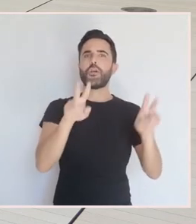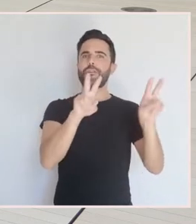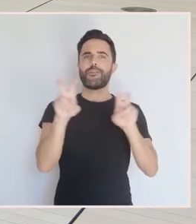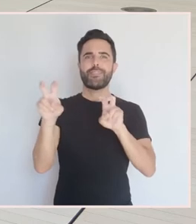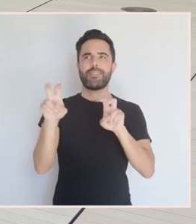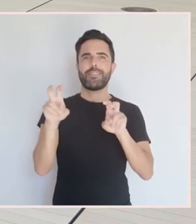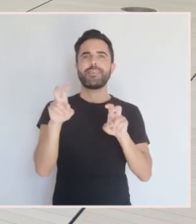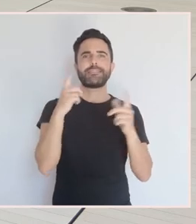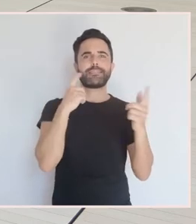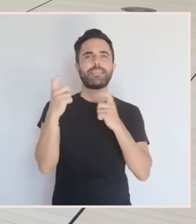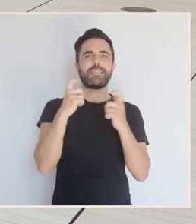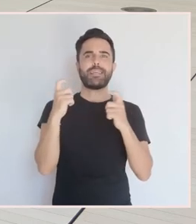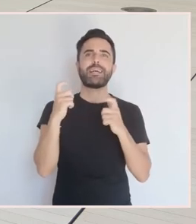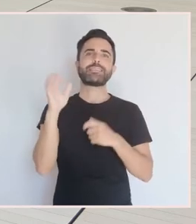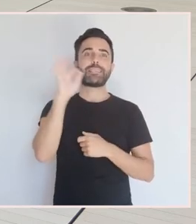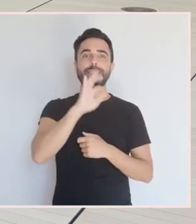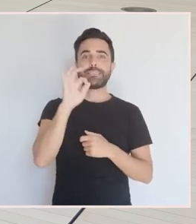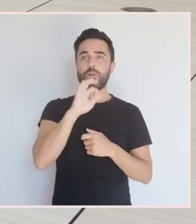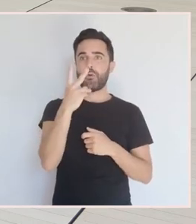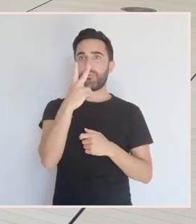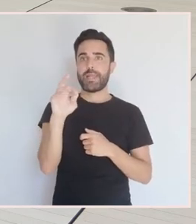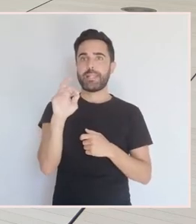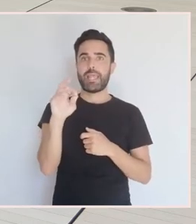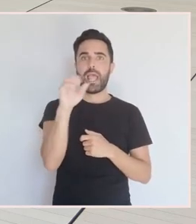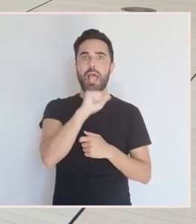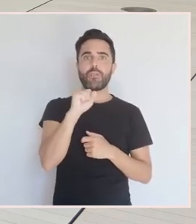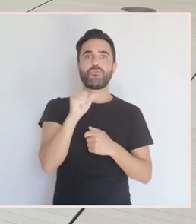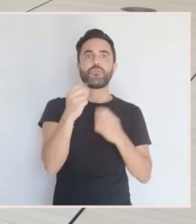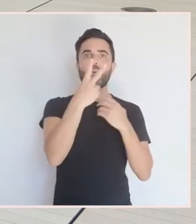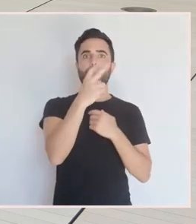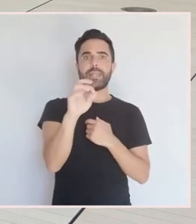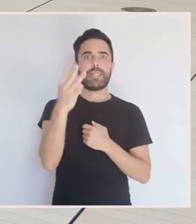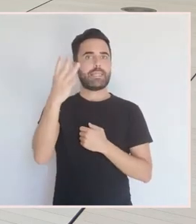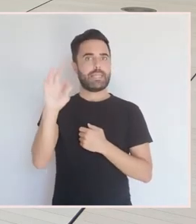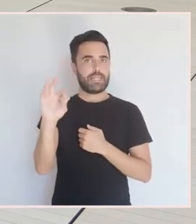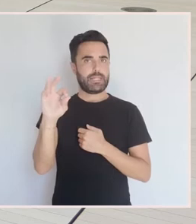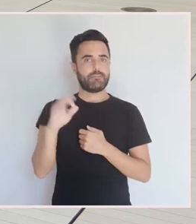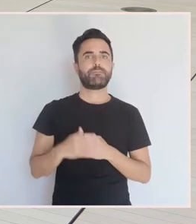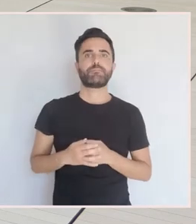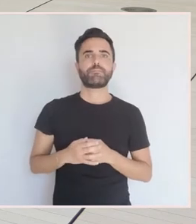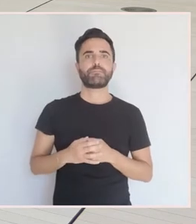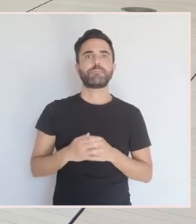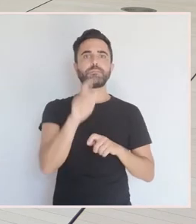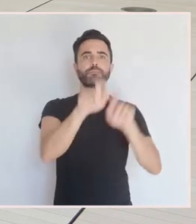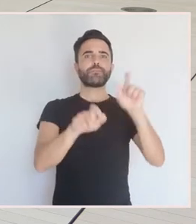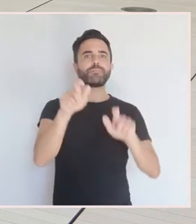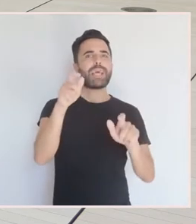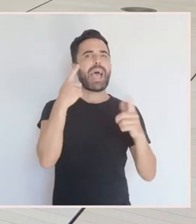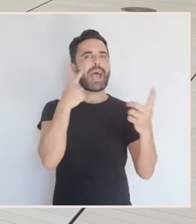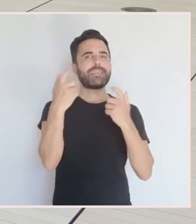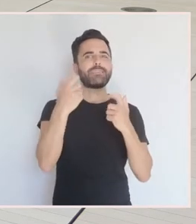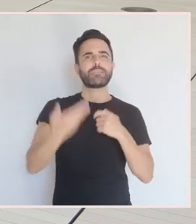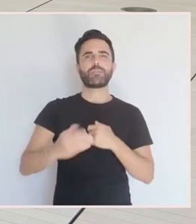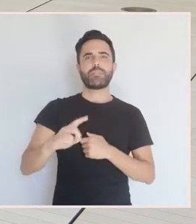da Europa daqueles anos, dos anos 20 e dos anos 30. Os artistas máis relevantes serían,